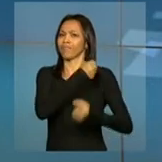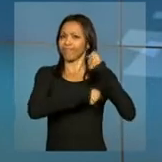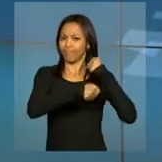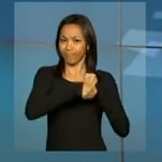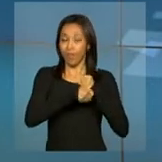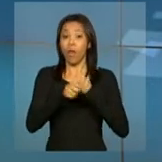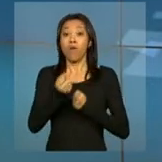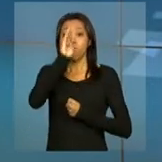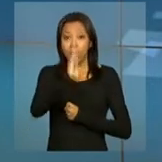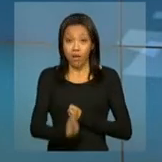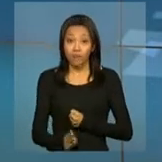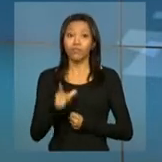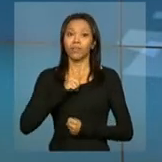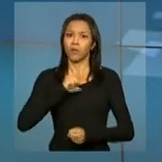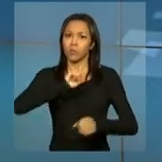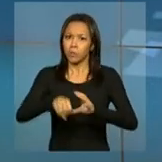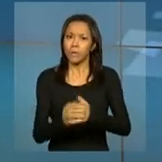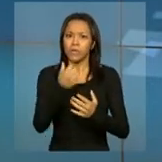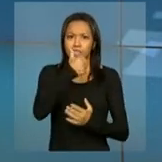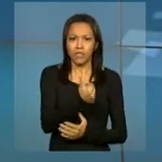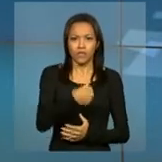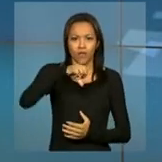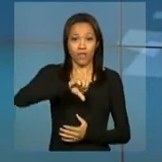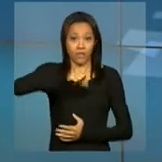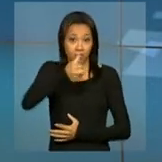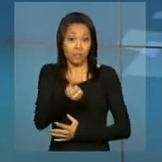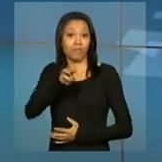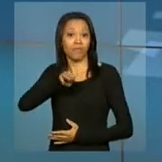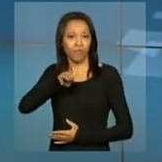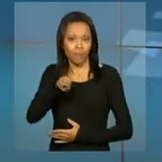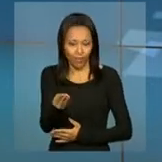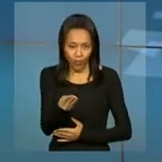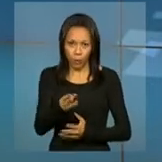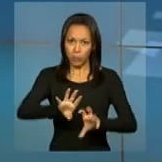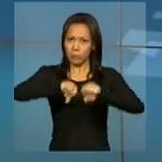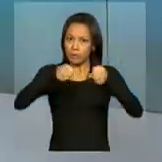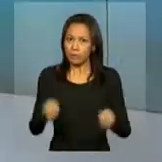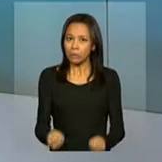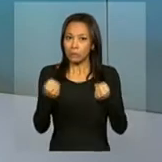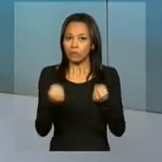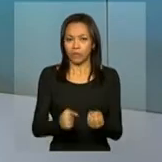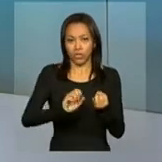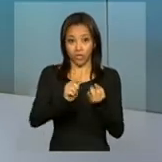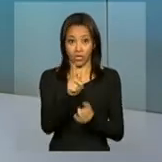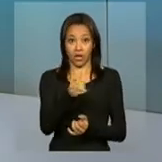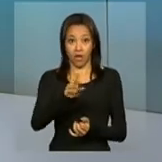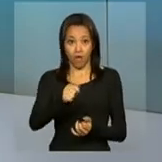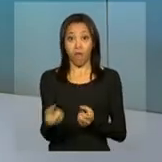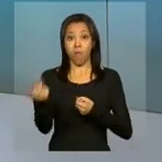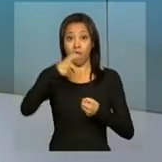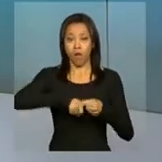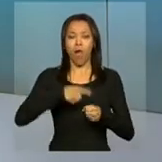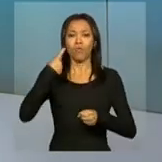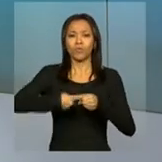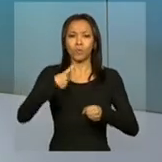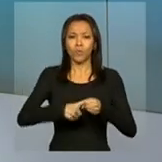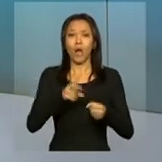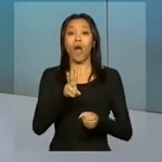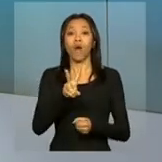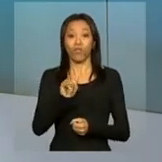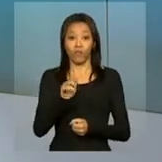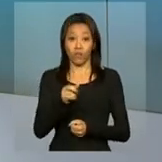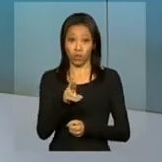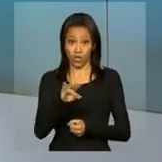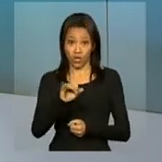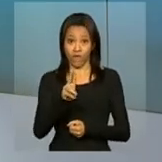O Brasil deve produzir 196 milhões de toneladas. Vamos ao vivo a Lucas do Rio Verde em Mato Grosso, onde